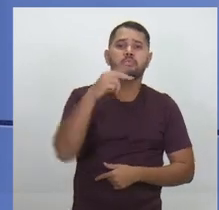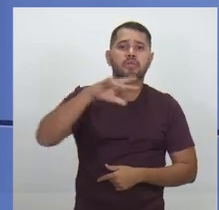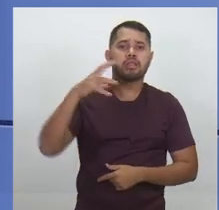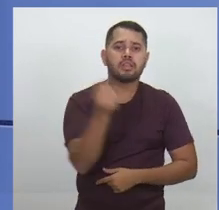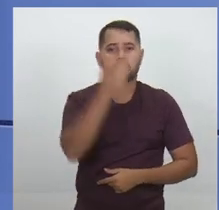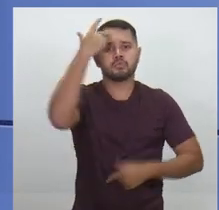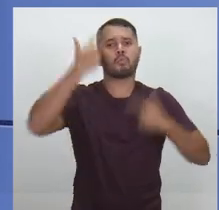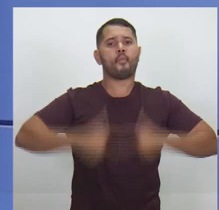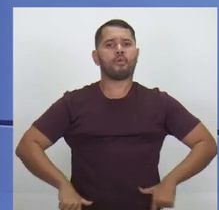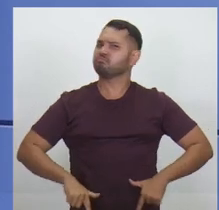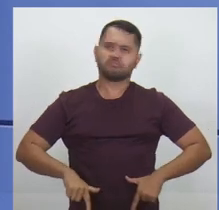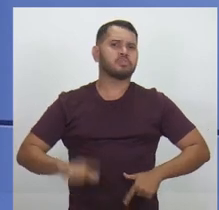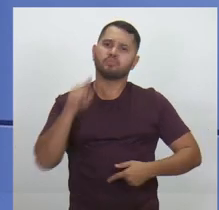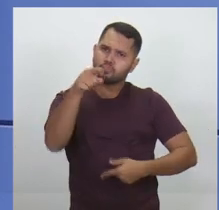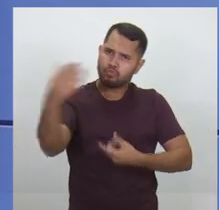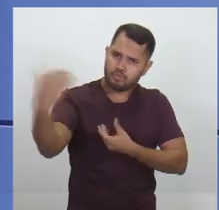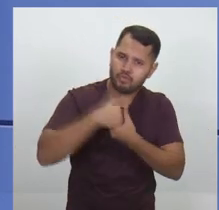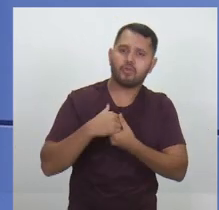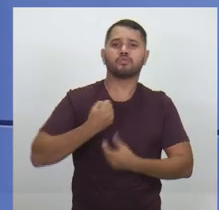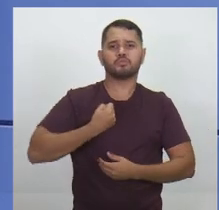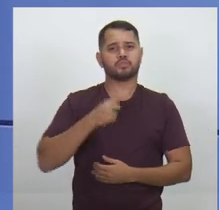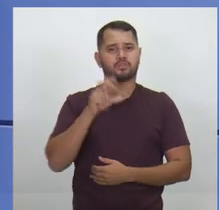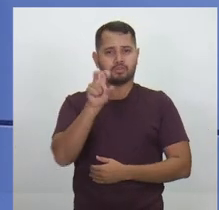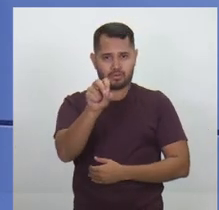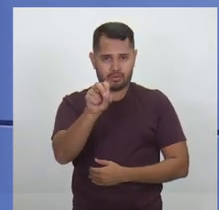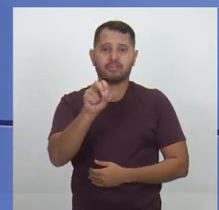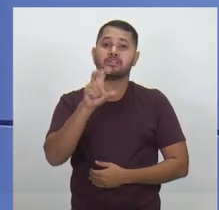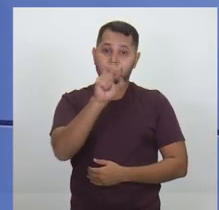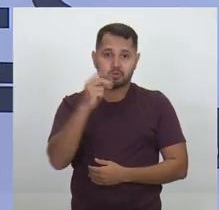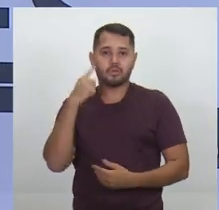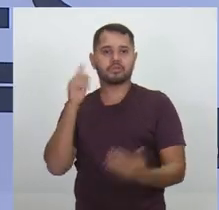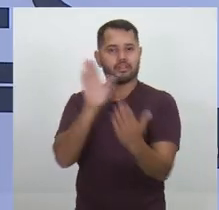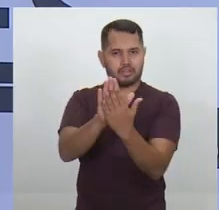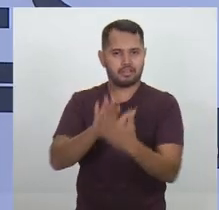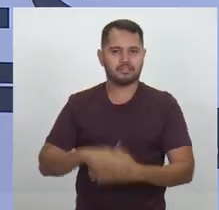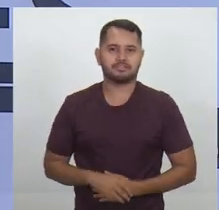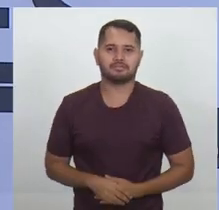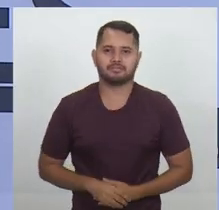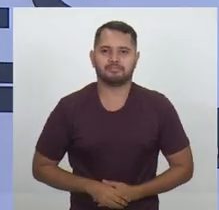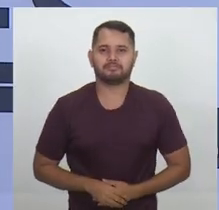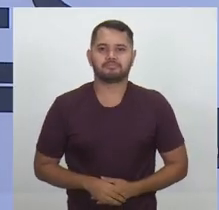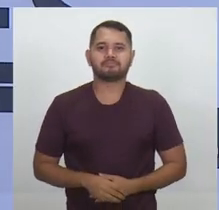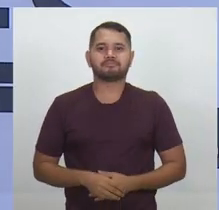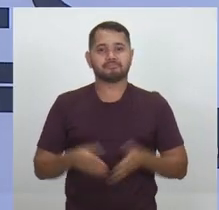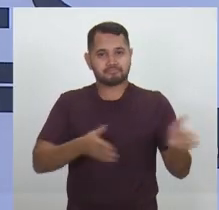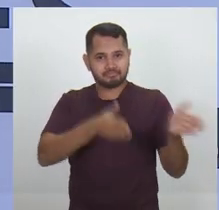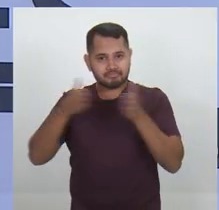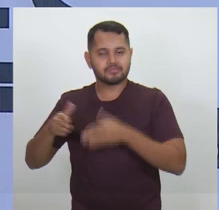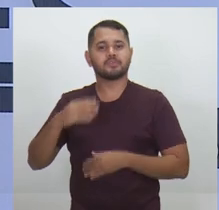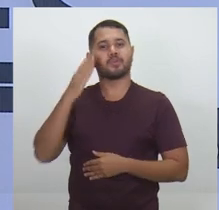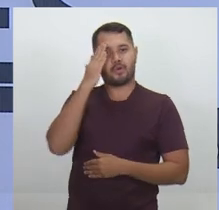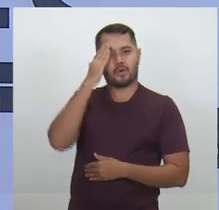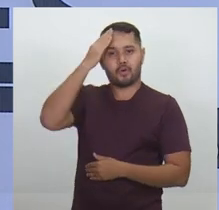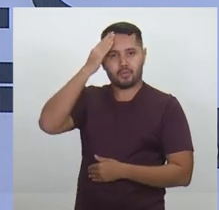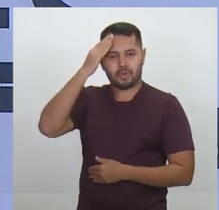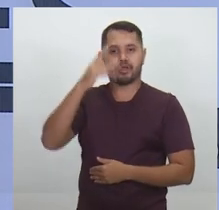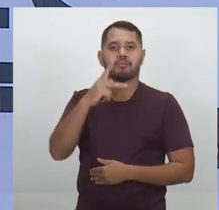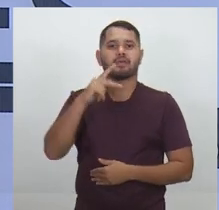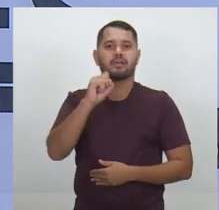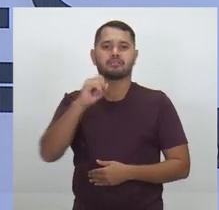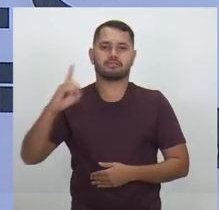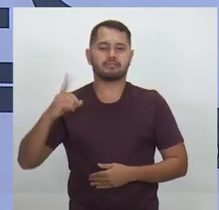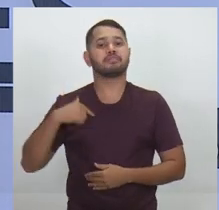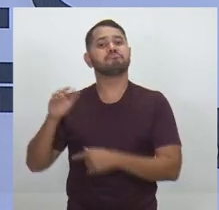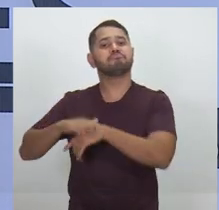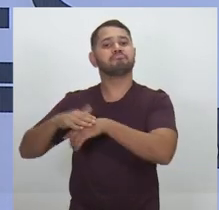eleitores que se abstiveram. Vote no 50, 50 neles. Agora é a vez do candidato Omar Aziz, do PSD, fazer